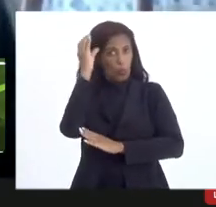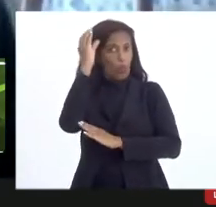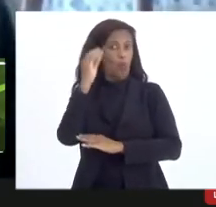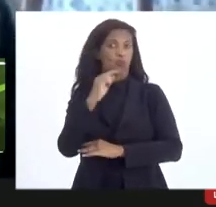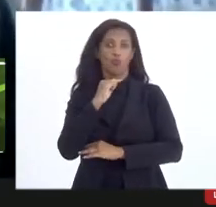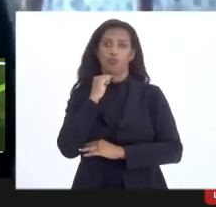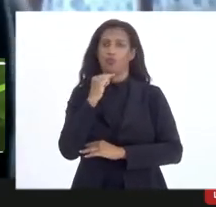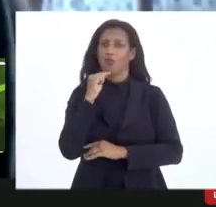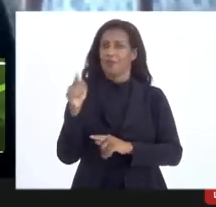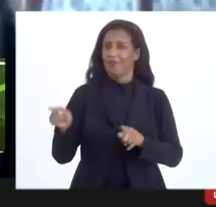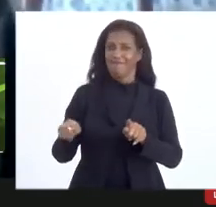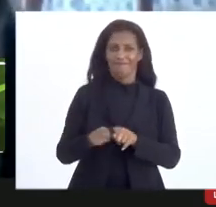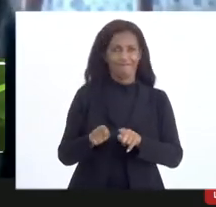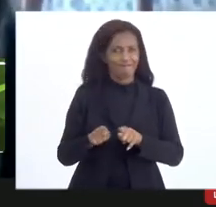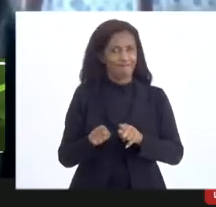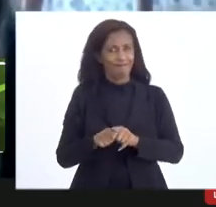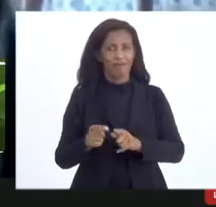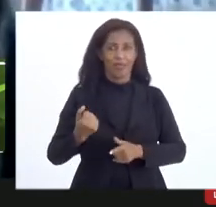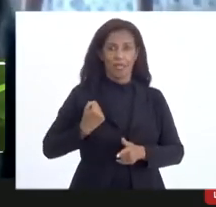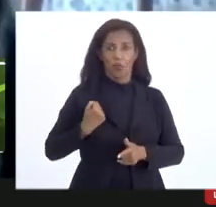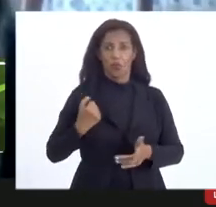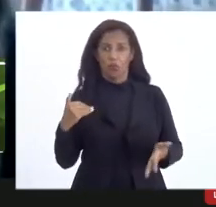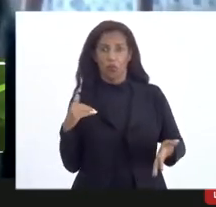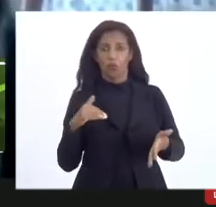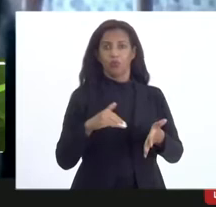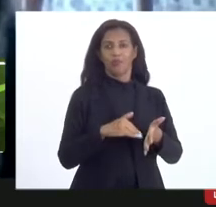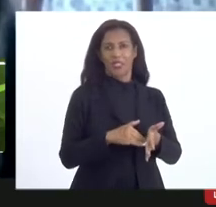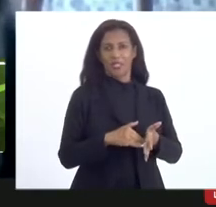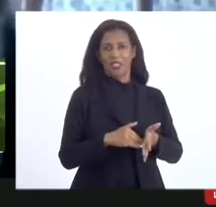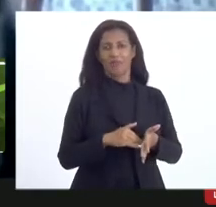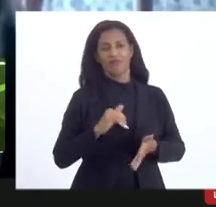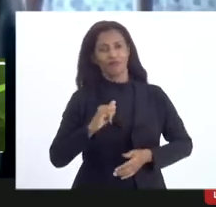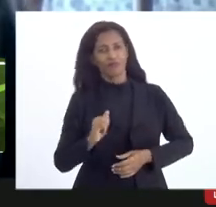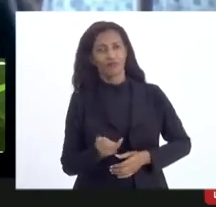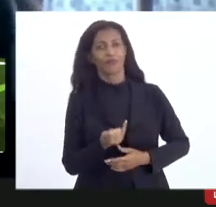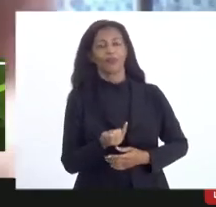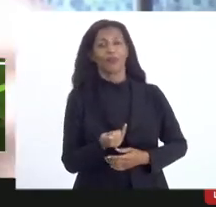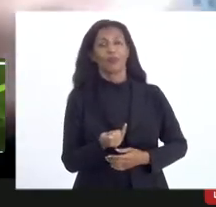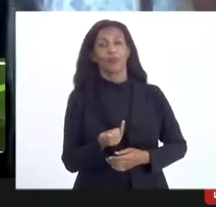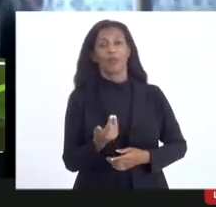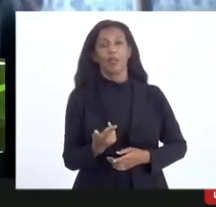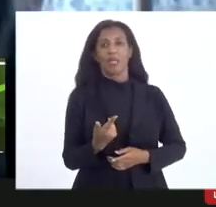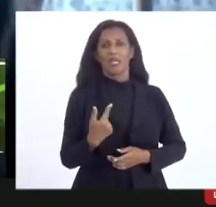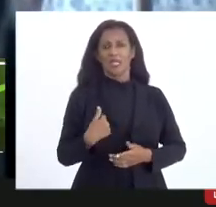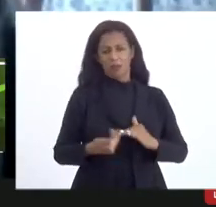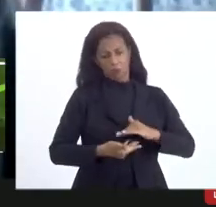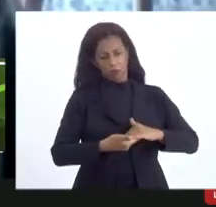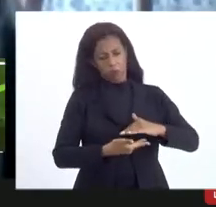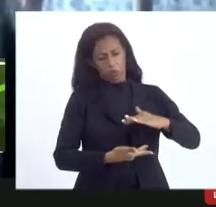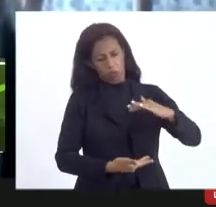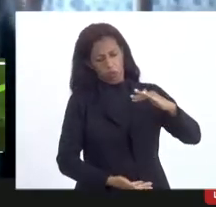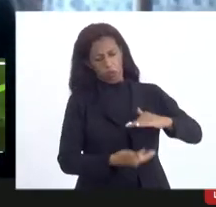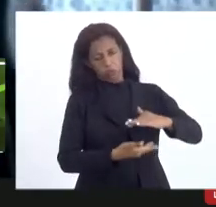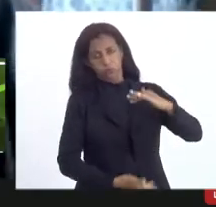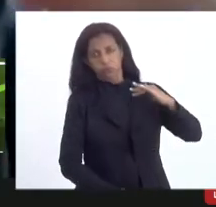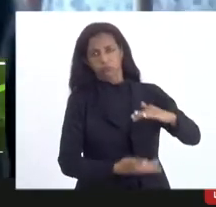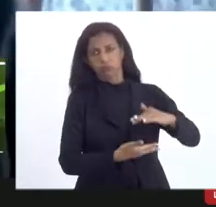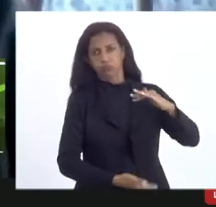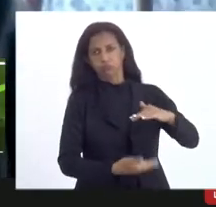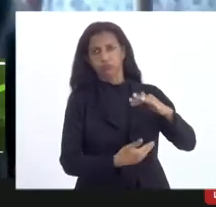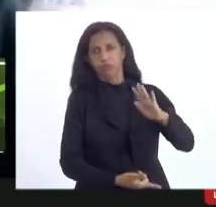dar vazão, tem um número limitado de quadros, e são pilhas de